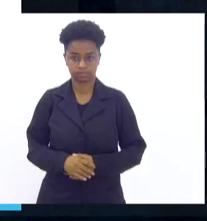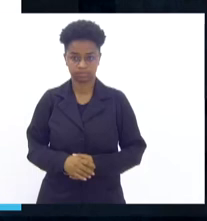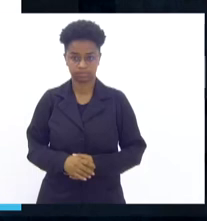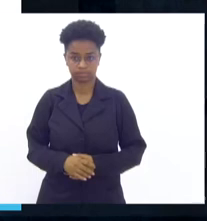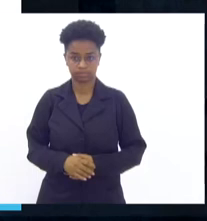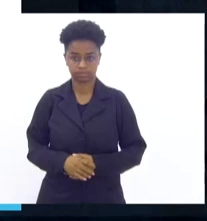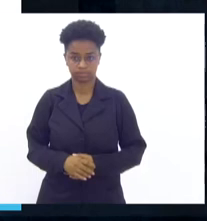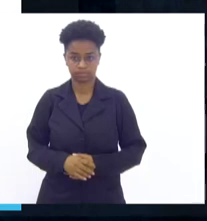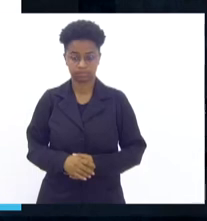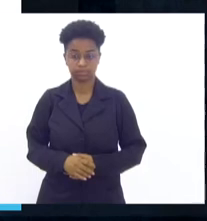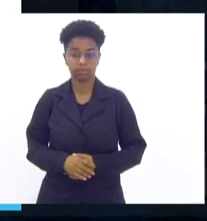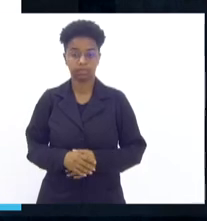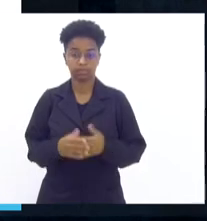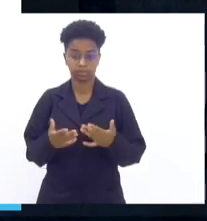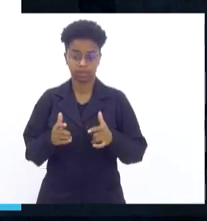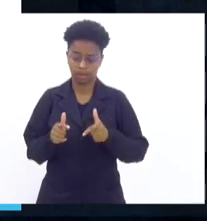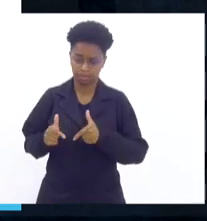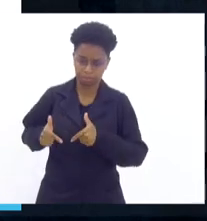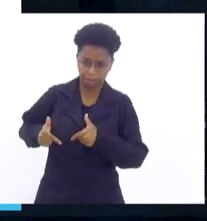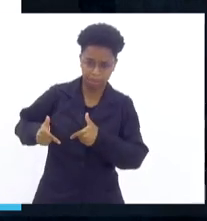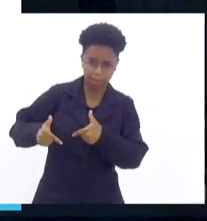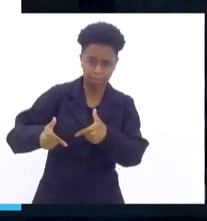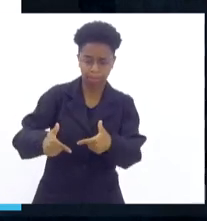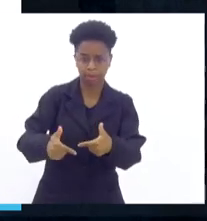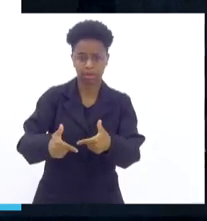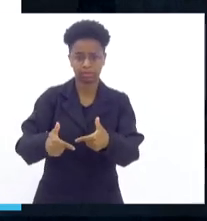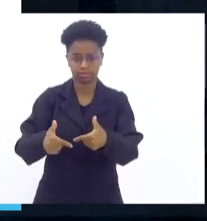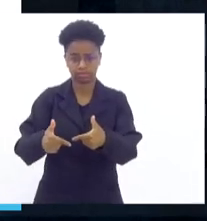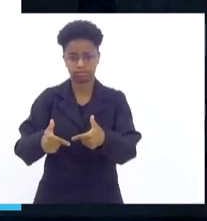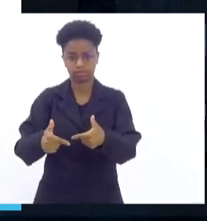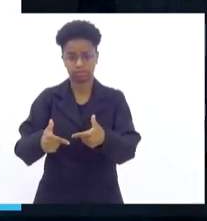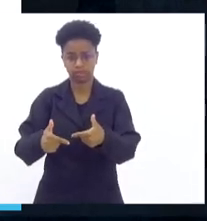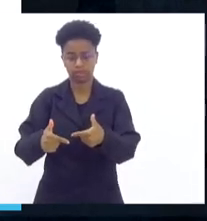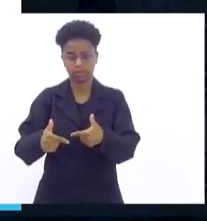A intensificação das nossas operações, está ali a nossa...